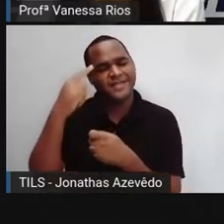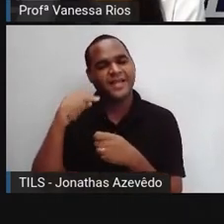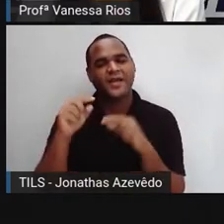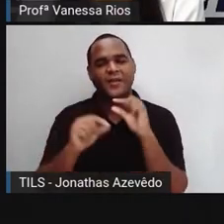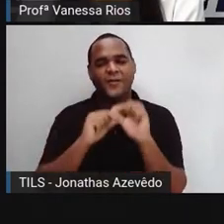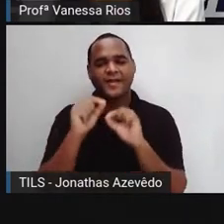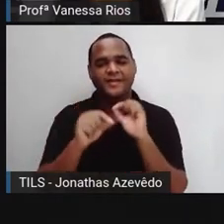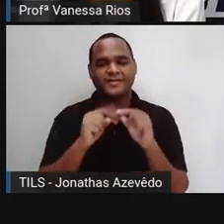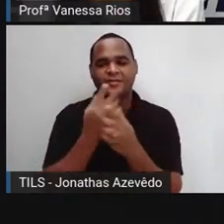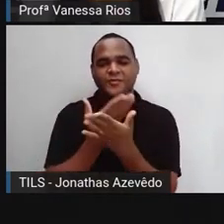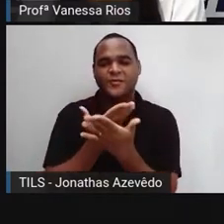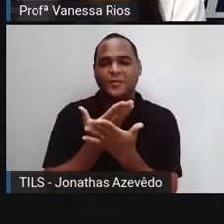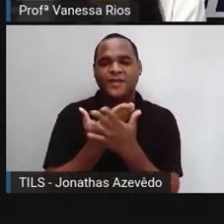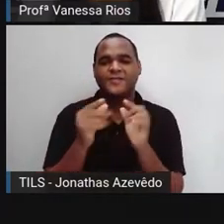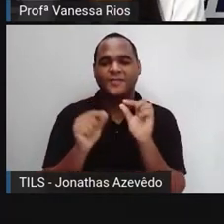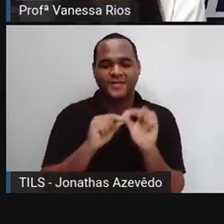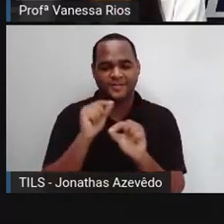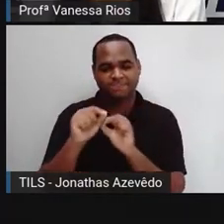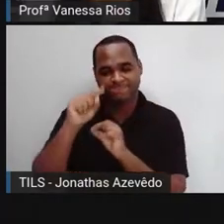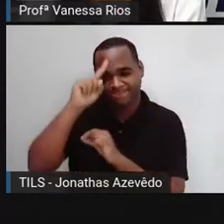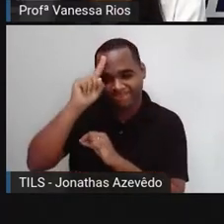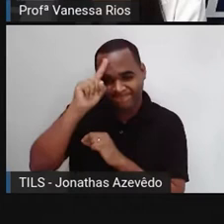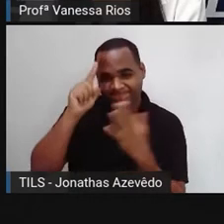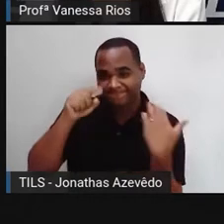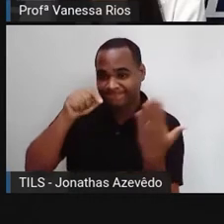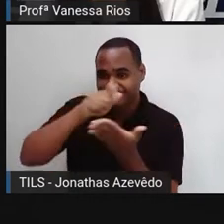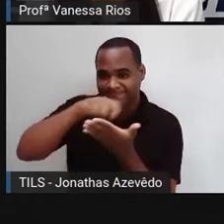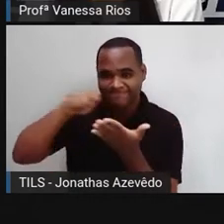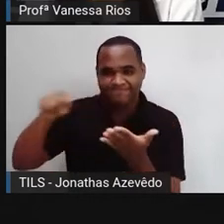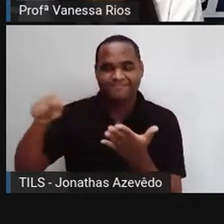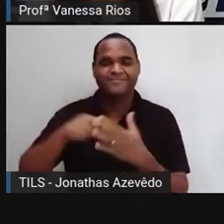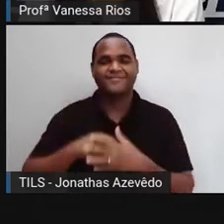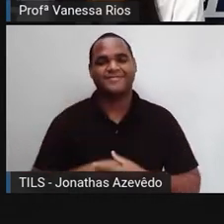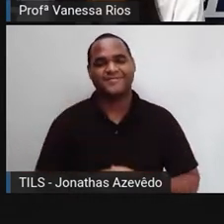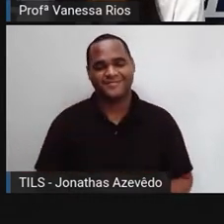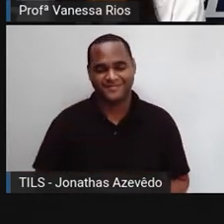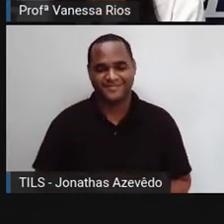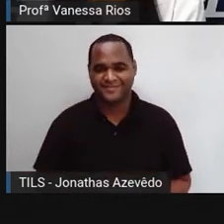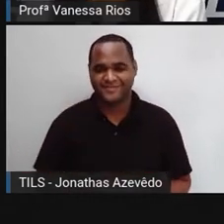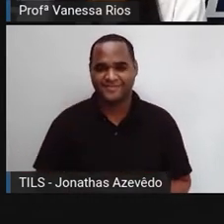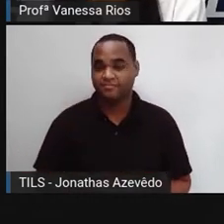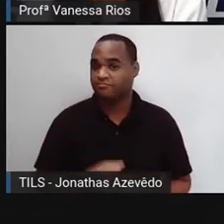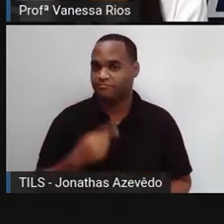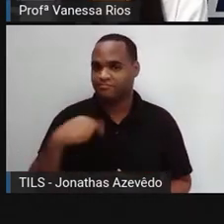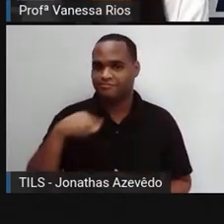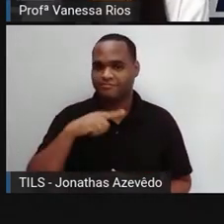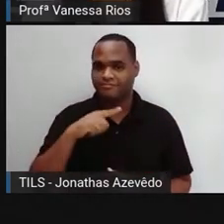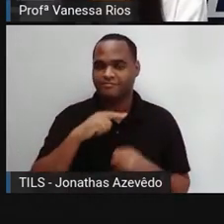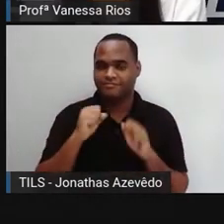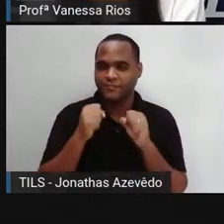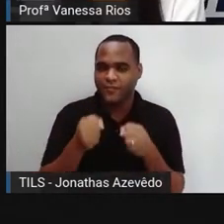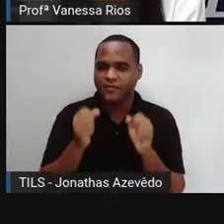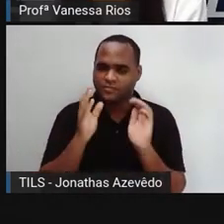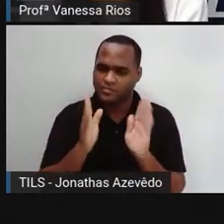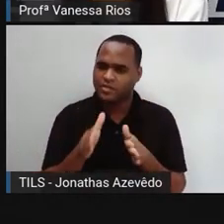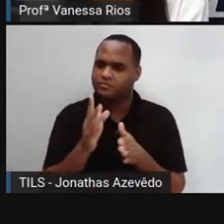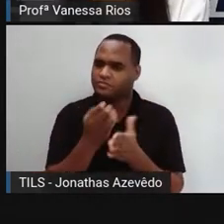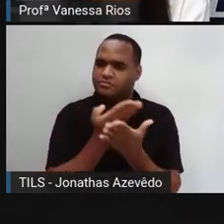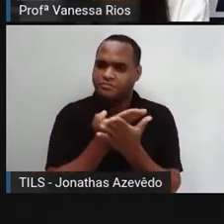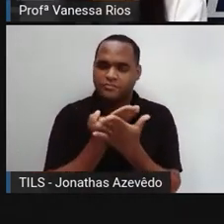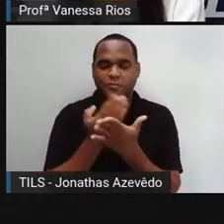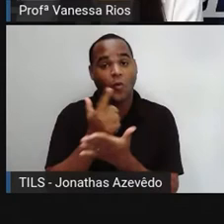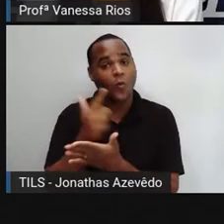estudar sobre a invenção da escrita. A gente já estudou aí uma outra